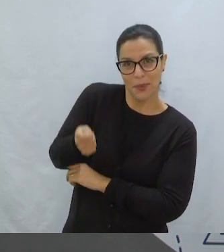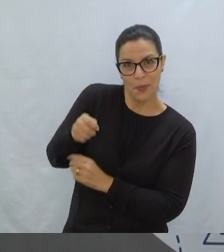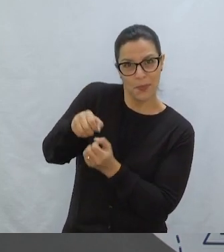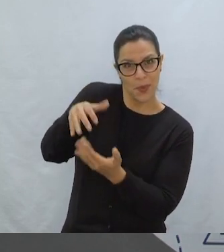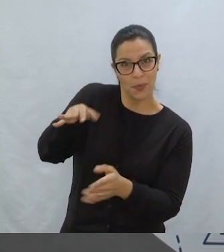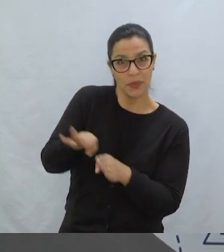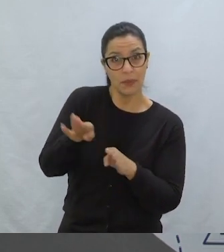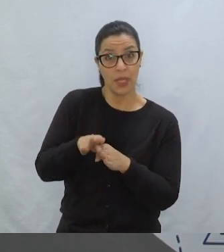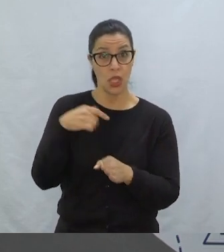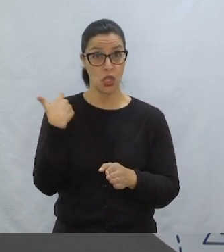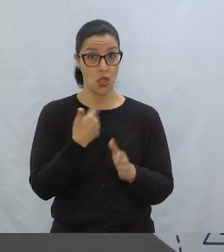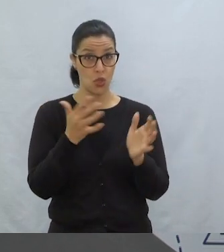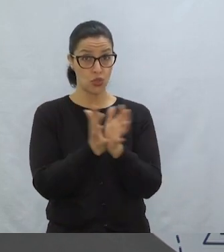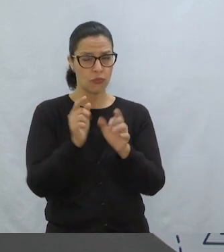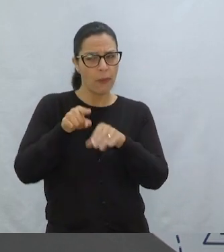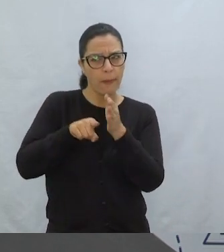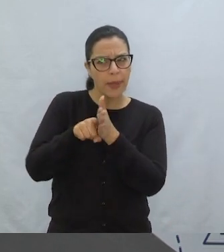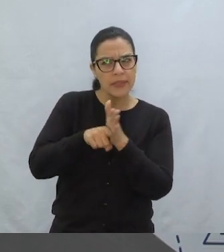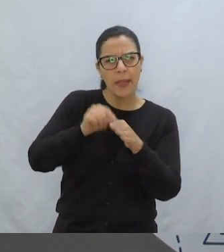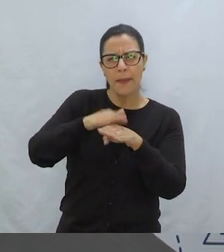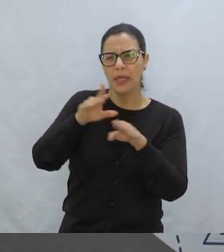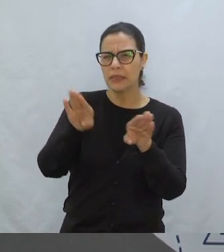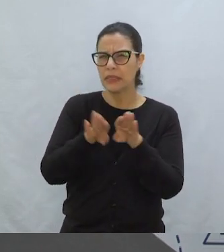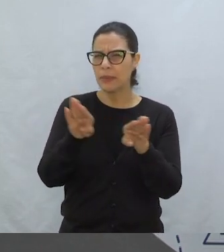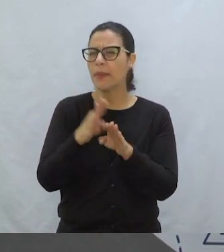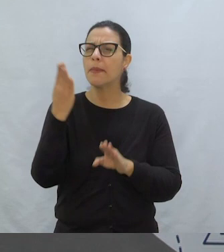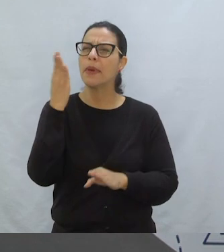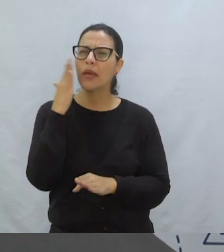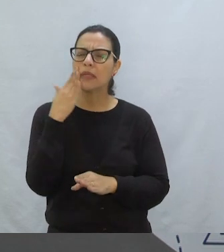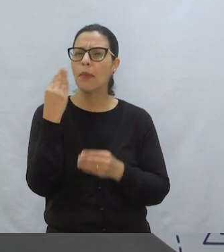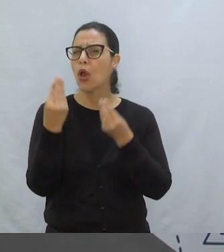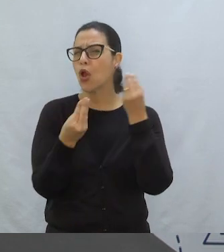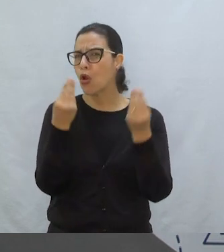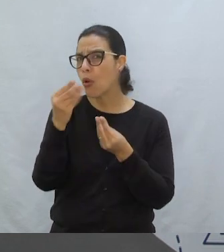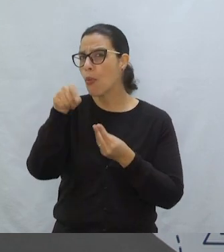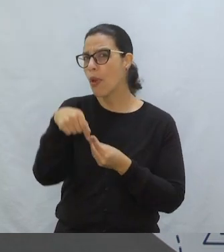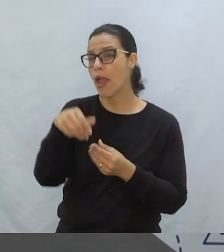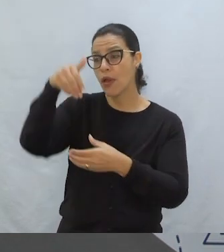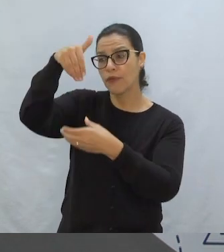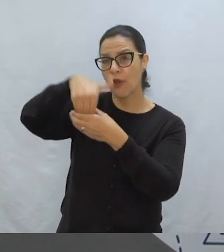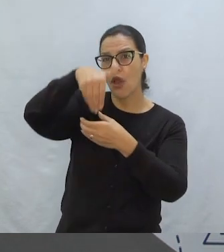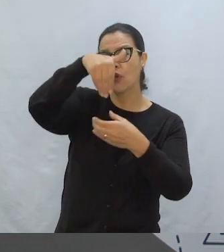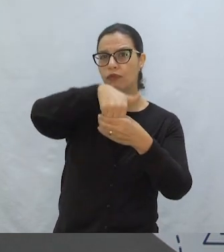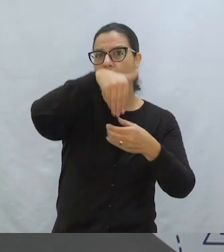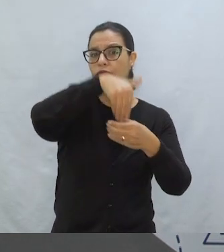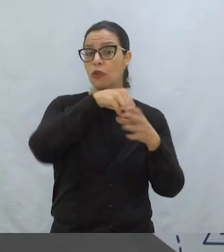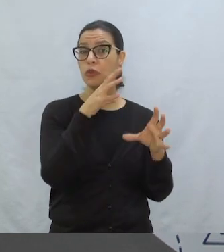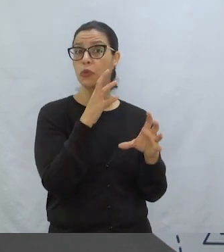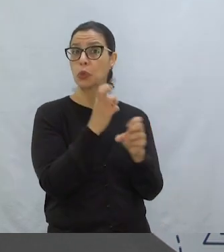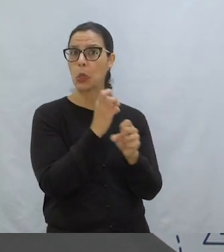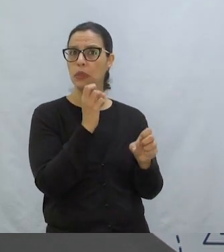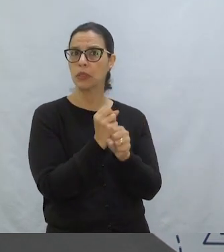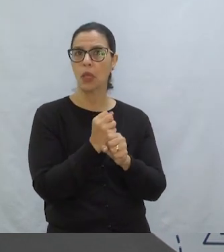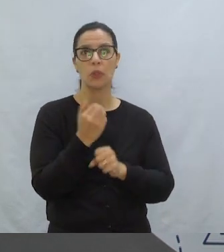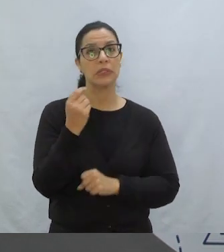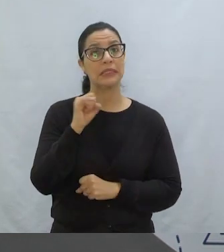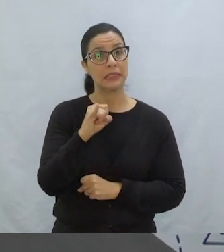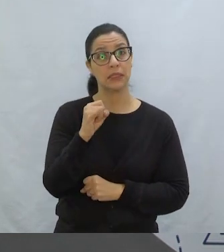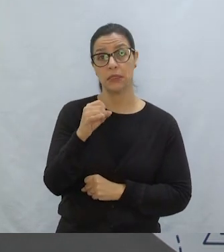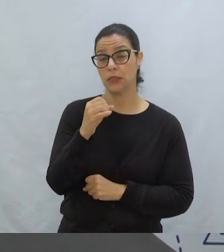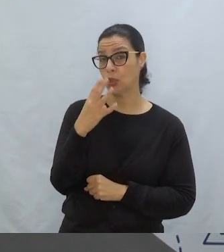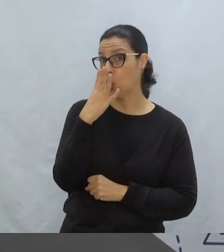Jornal Literário Foi investigar um pouquinho mais. E foi saber do resultado daquela votação lá. Se